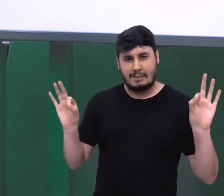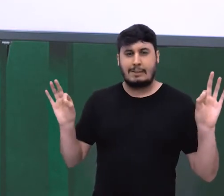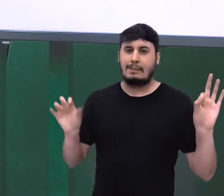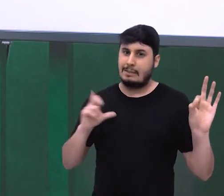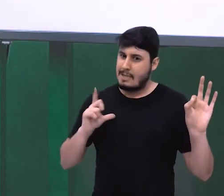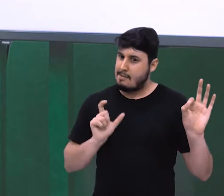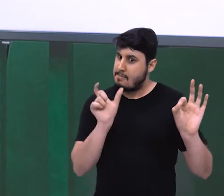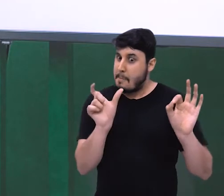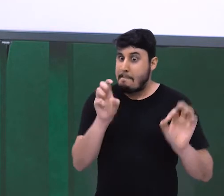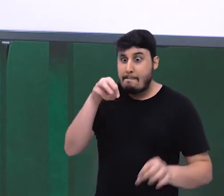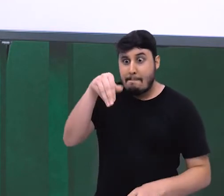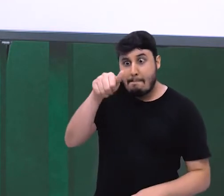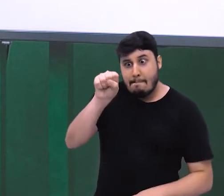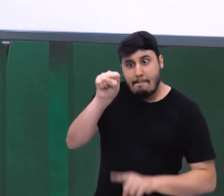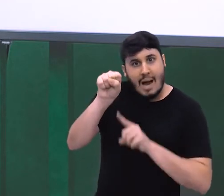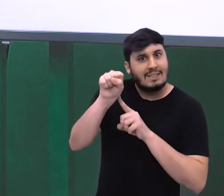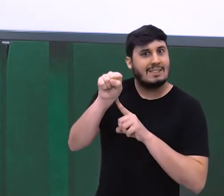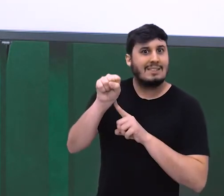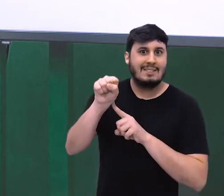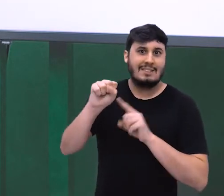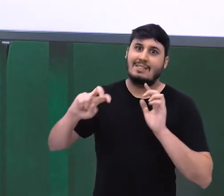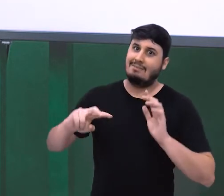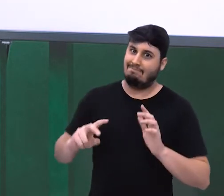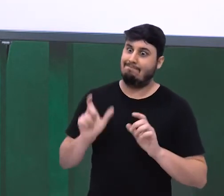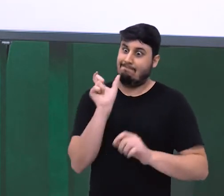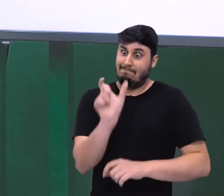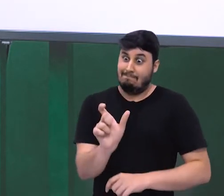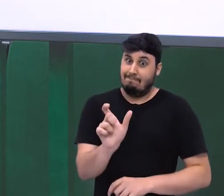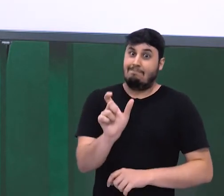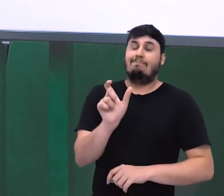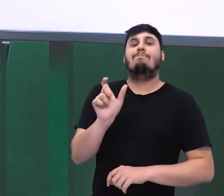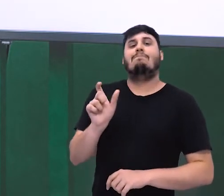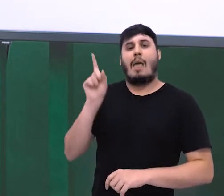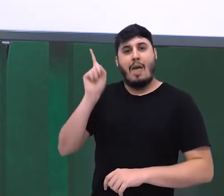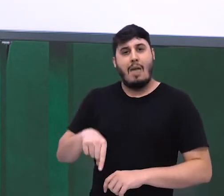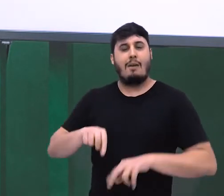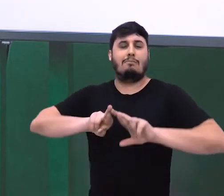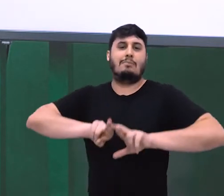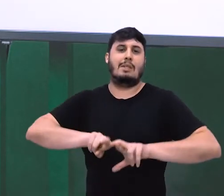coordenada, que é a segunda oração. Aliás, as duas são.